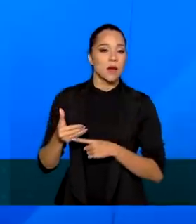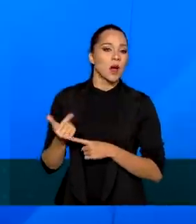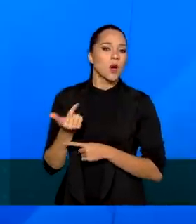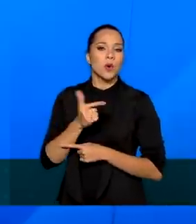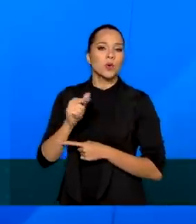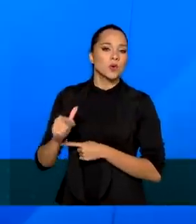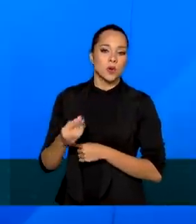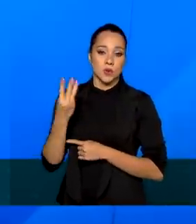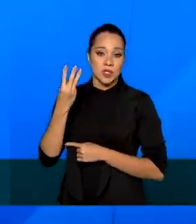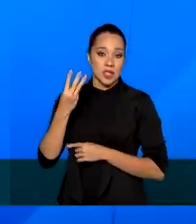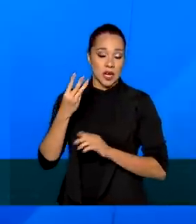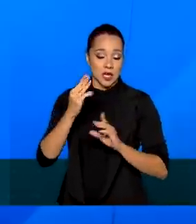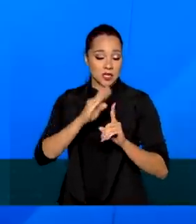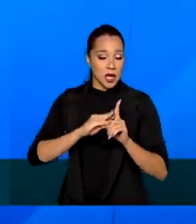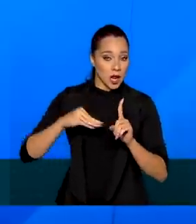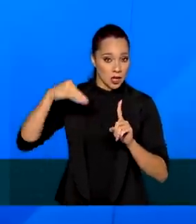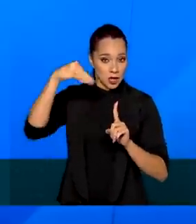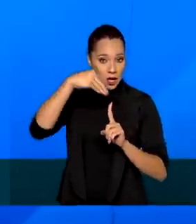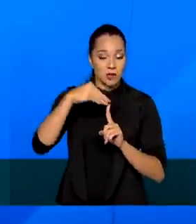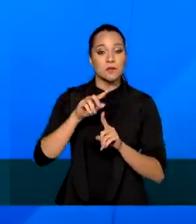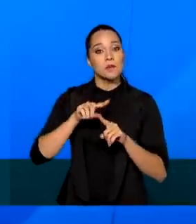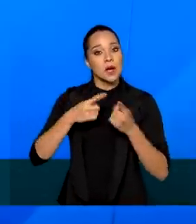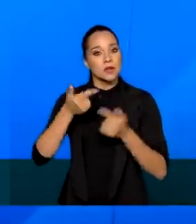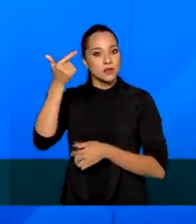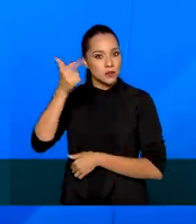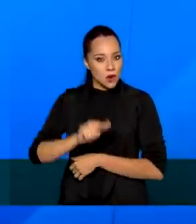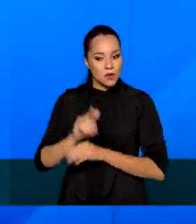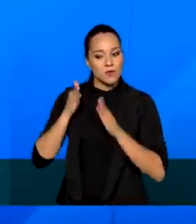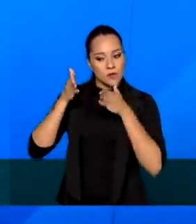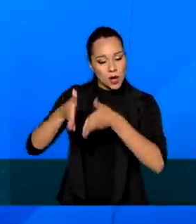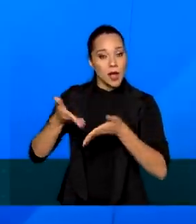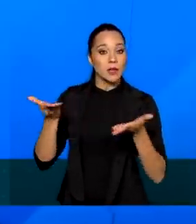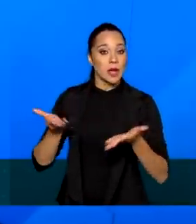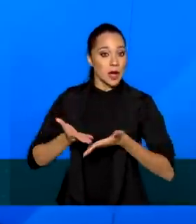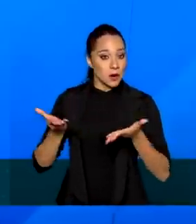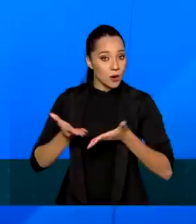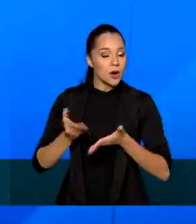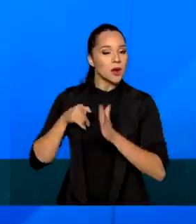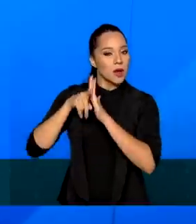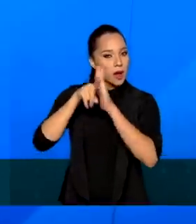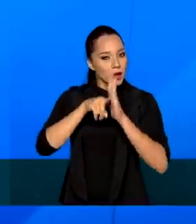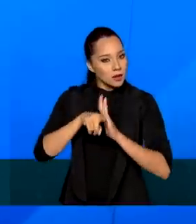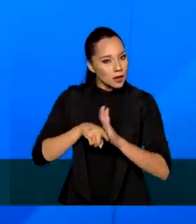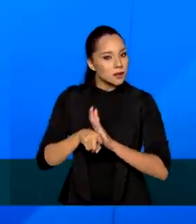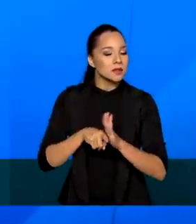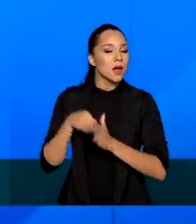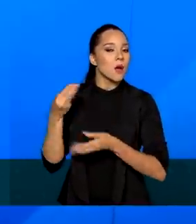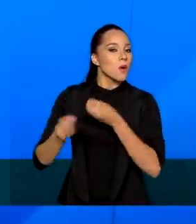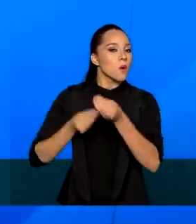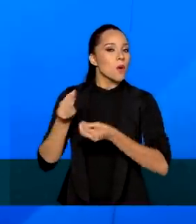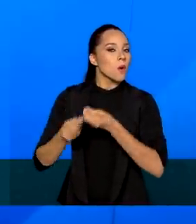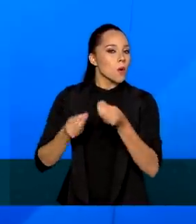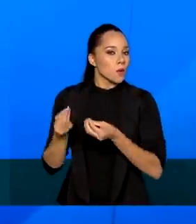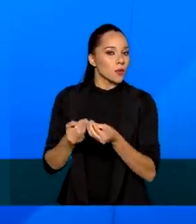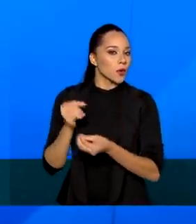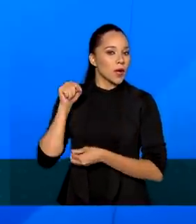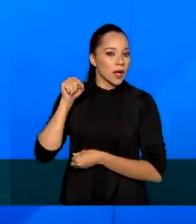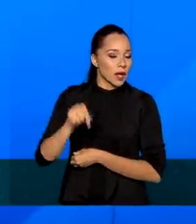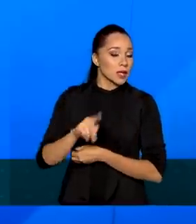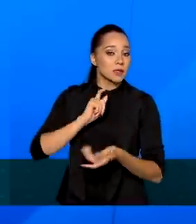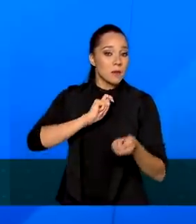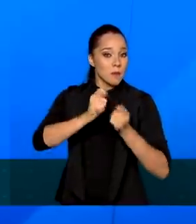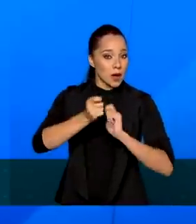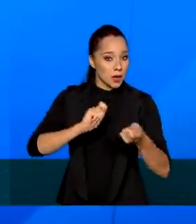outros três calendários. Mas, de novo, estamos focados agora em analisar como será este